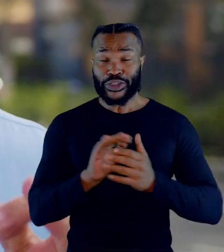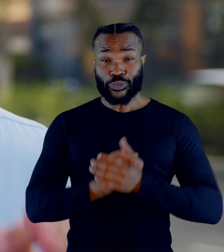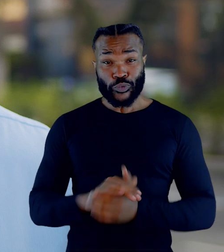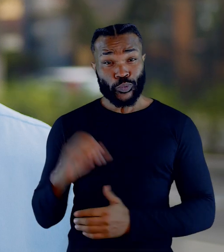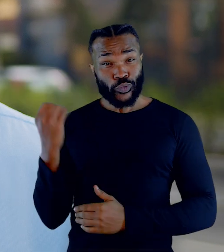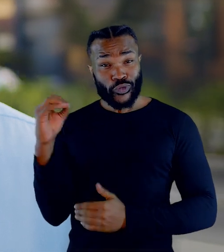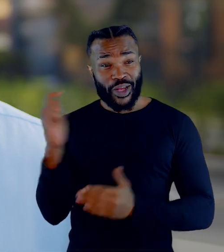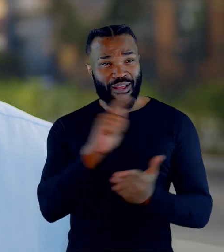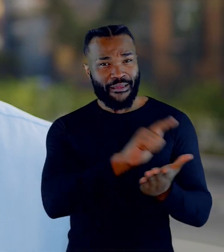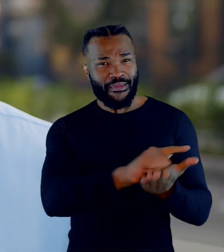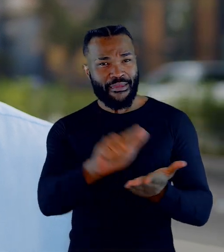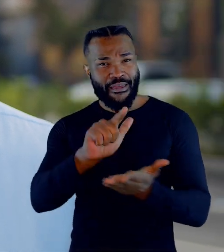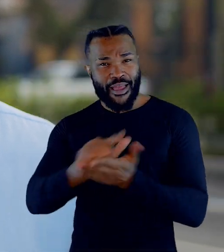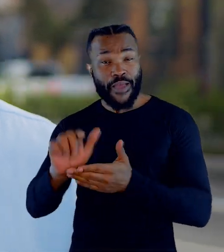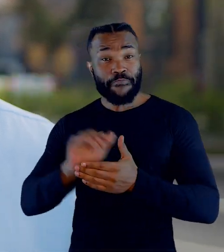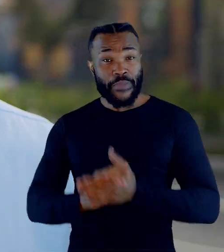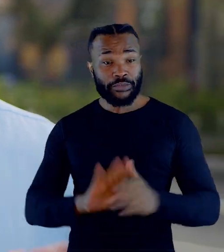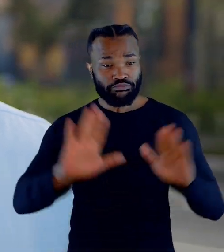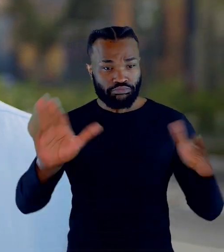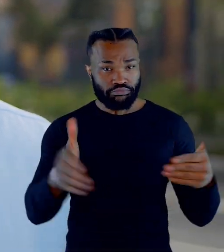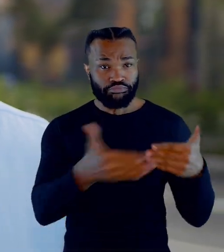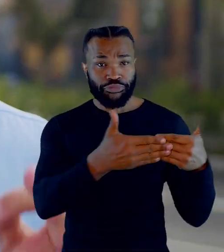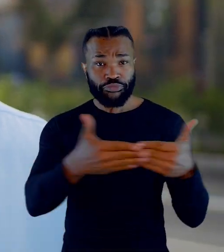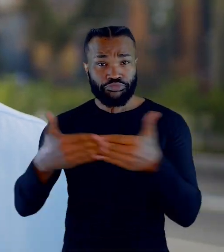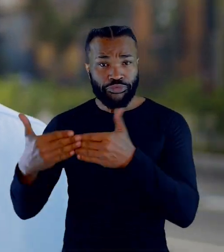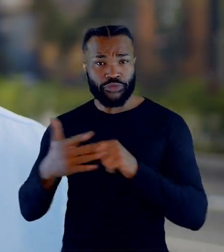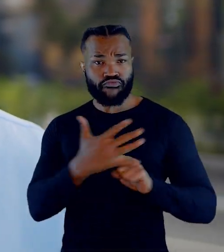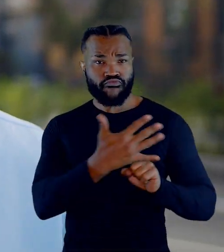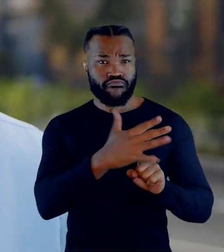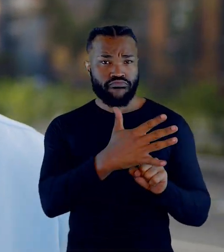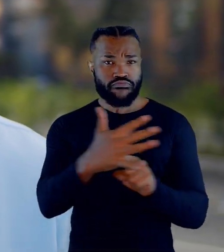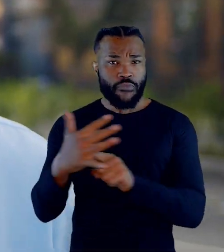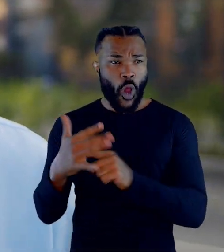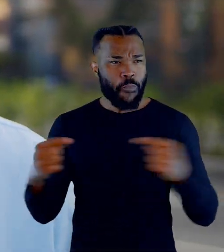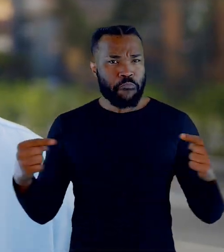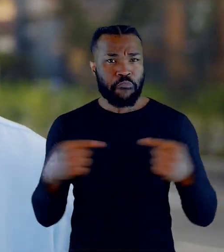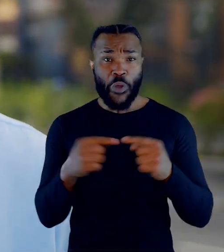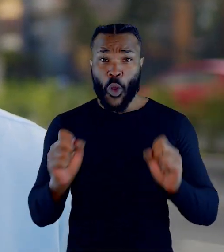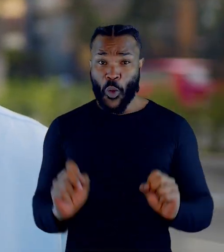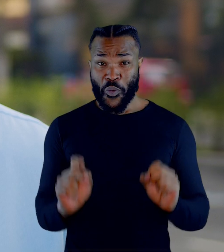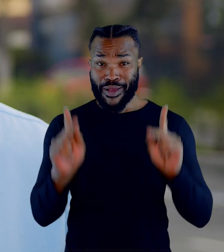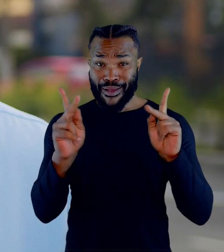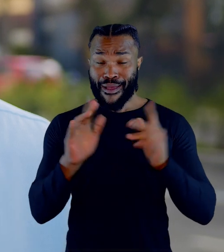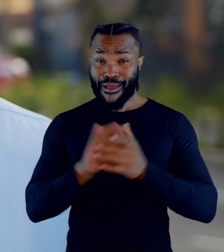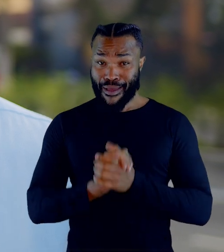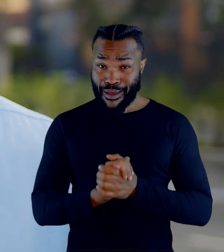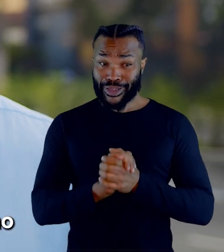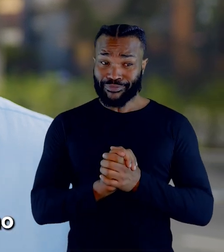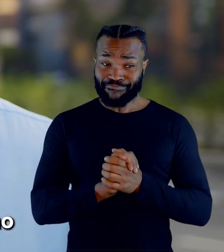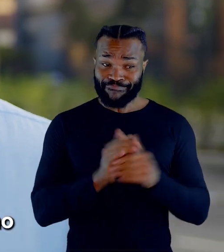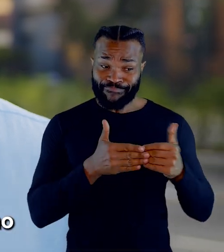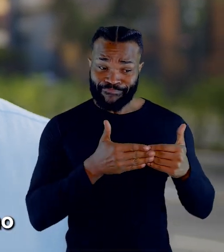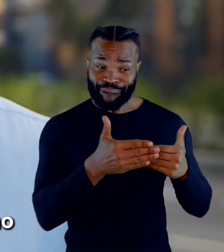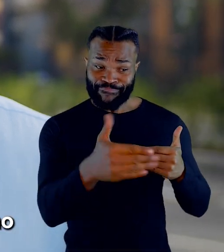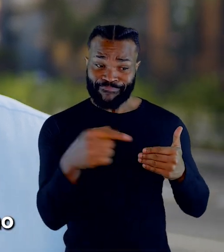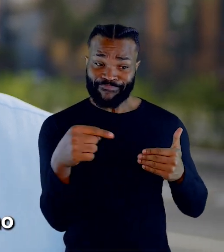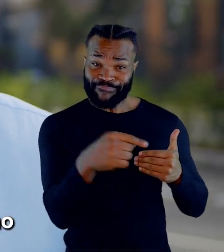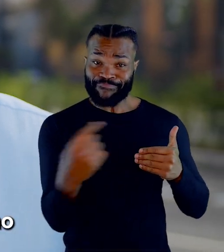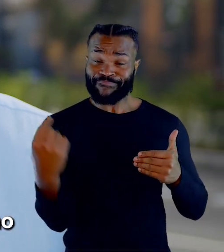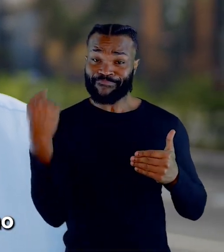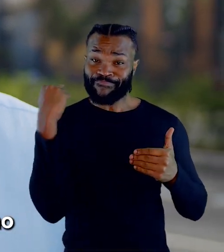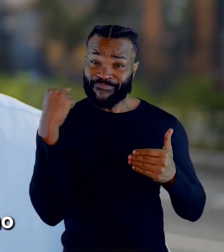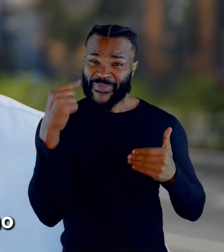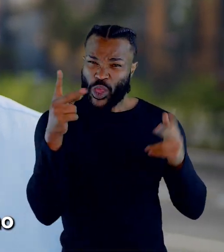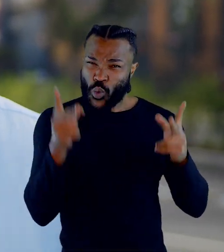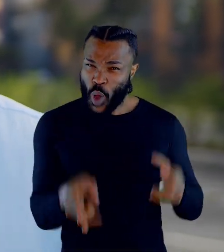se Porto Alegre estivesse limpo, se as comportas, se as casas de bombas estivessem todas funcionando, as consequências teriam sido